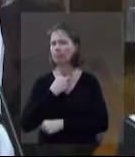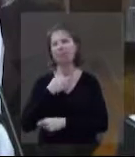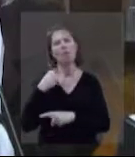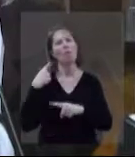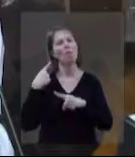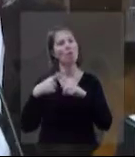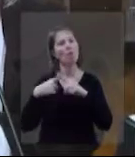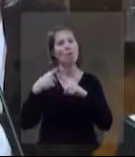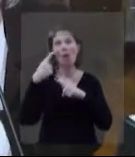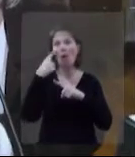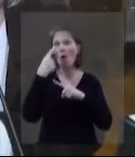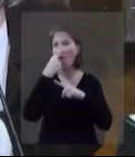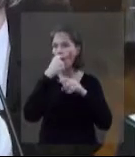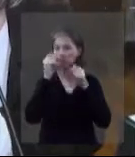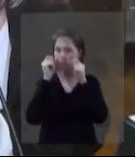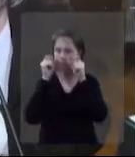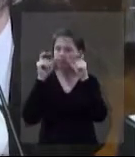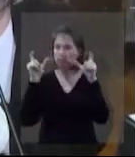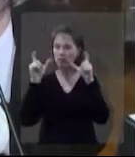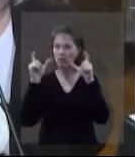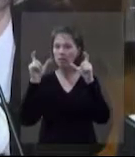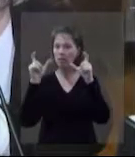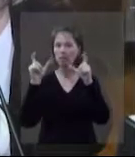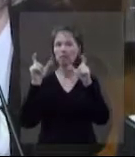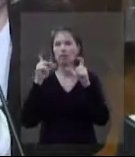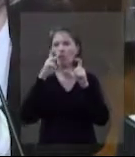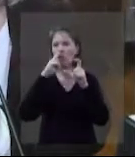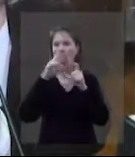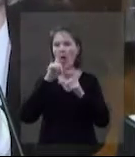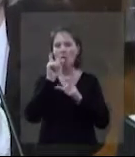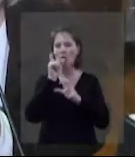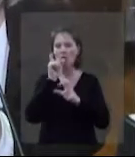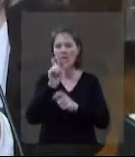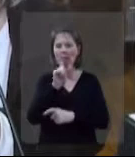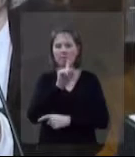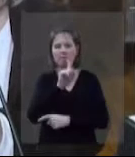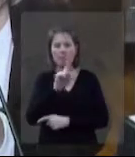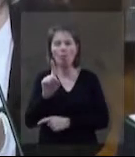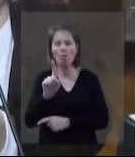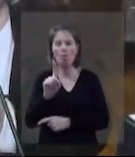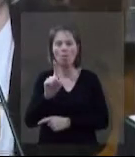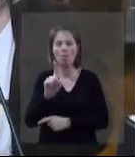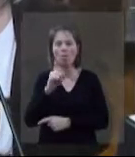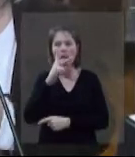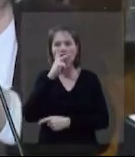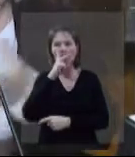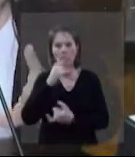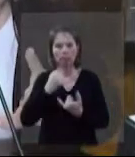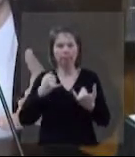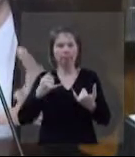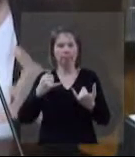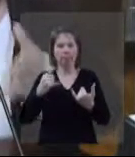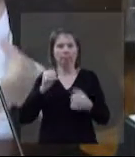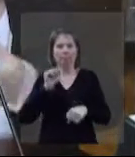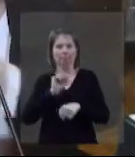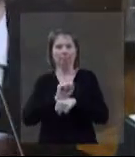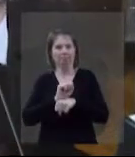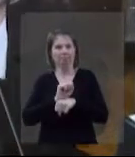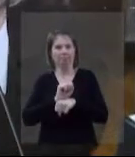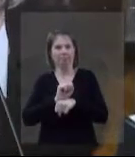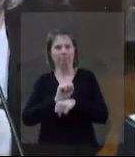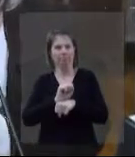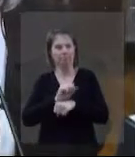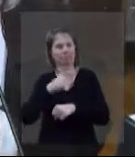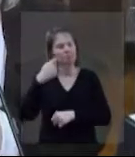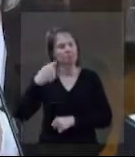é porque é isso. É essa coisa de, às vezes, abrir os nossos olhos, né? Porque bem, quando a gente diz não, chega uma hora que, às a criança até dá aquele impacto.